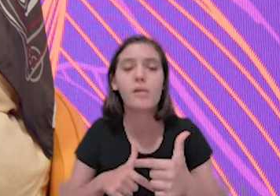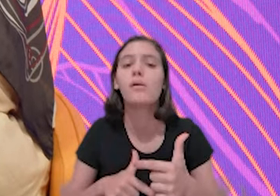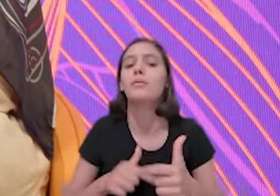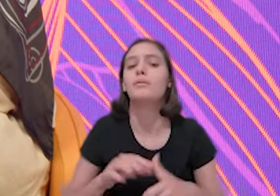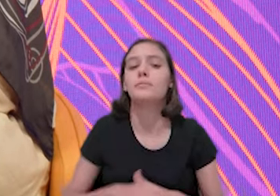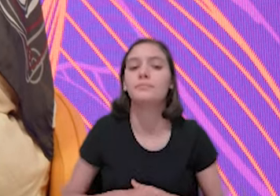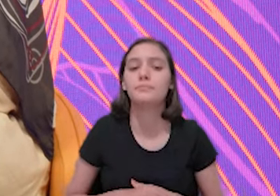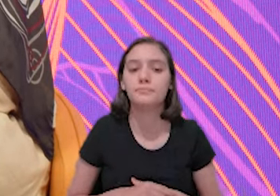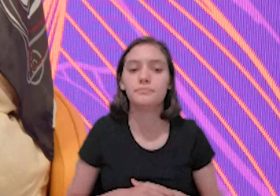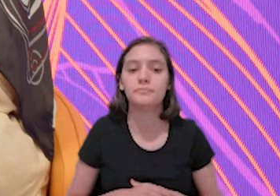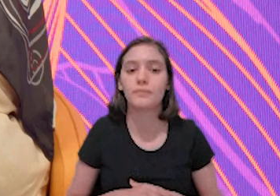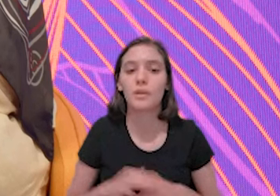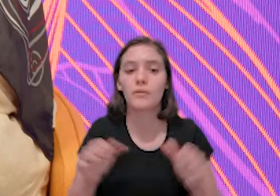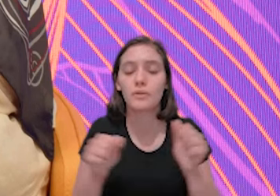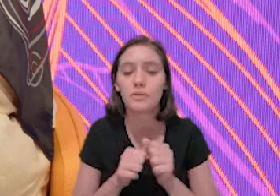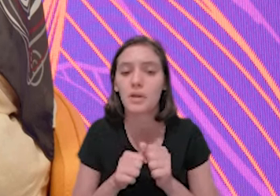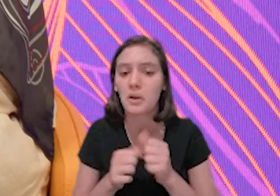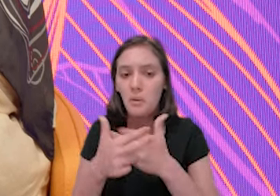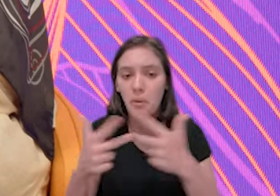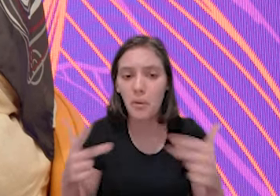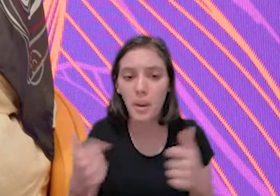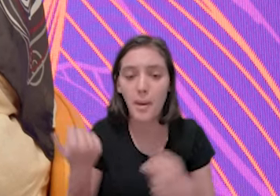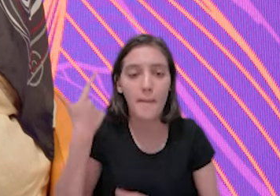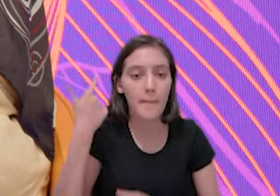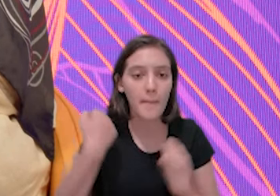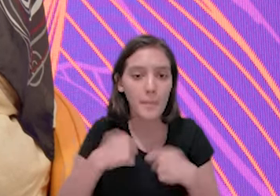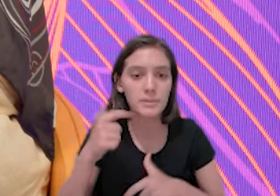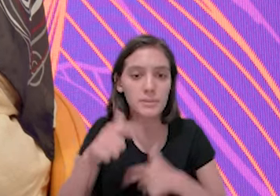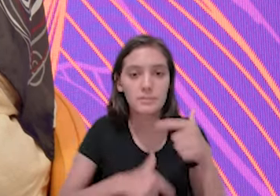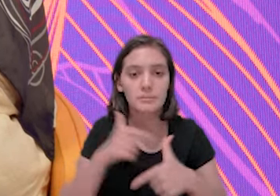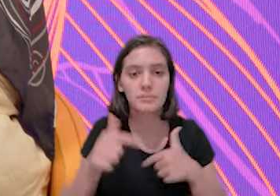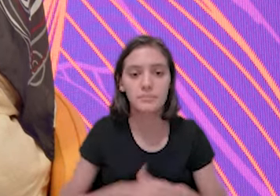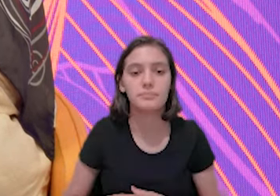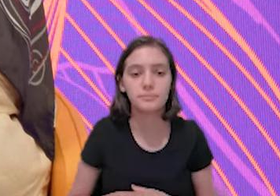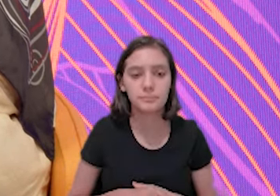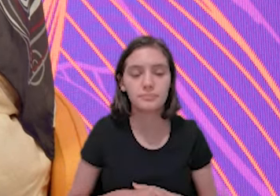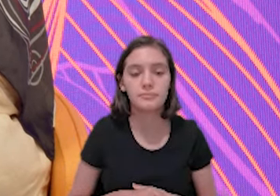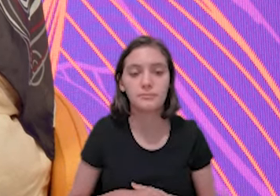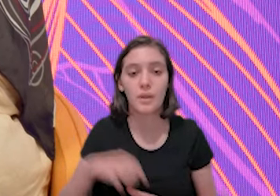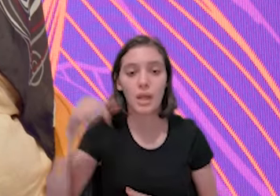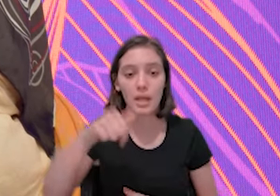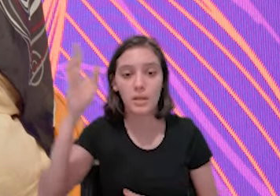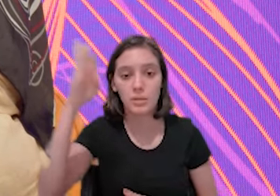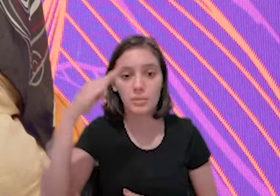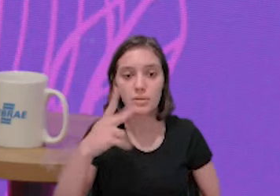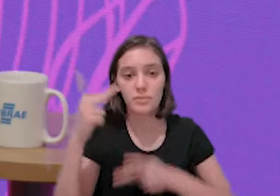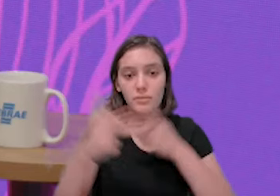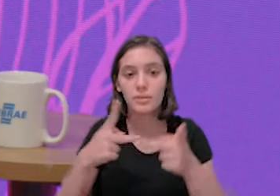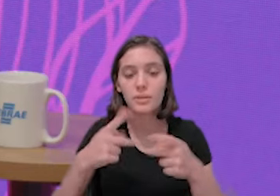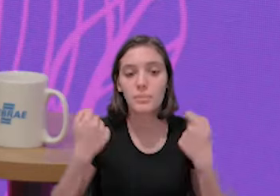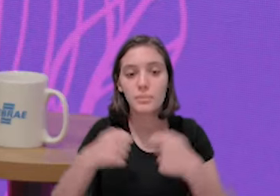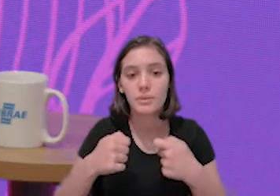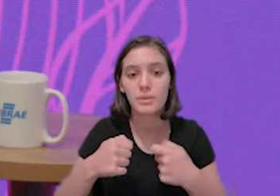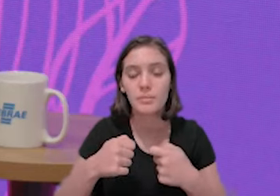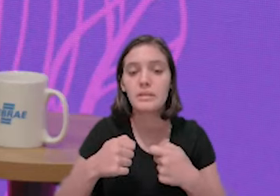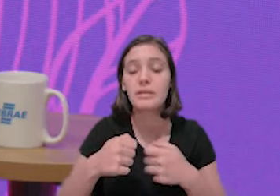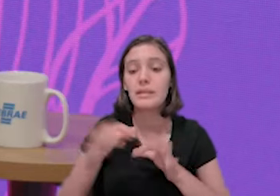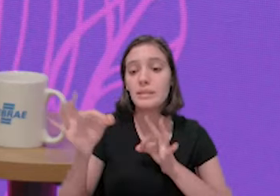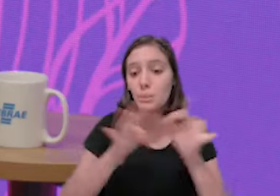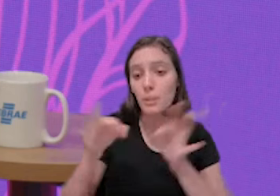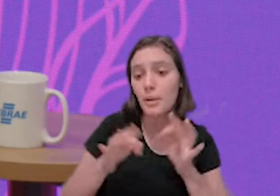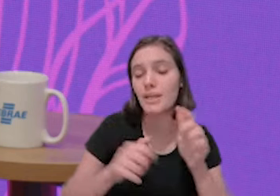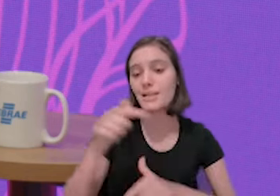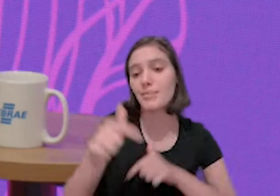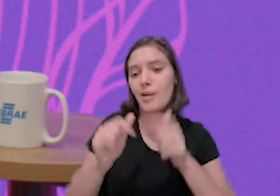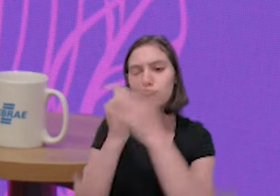do trabalho, sair de casa, faz qualquer coisa, mas precisa do trabalho, né? Precisa, aqui no Brasil, a gente